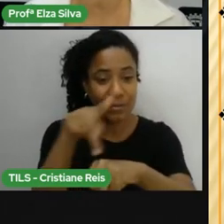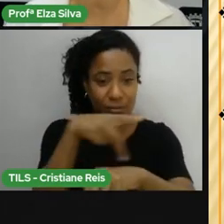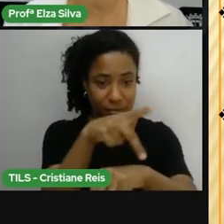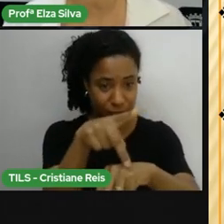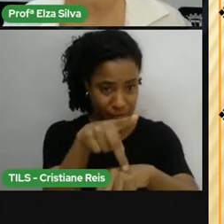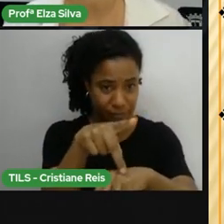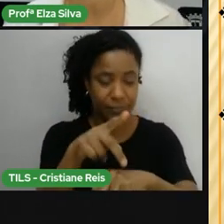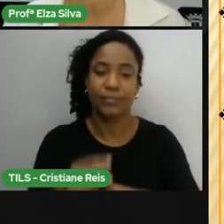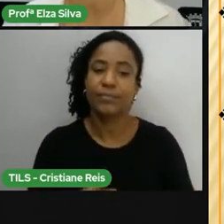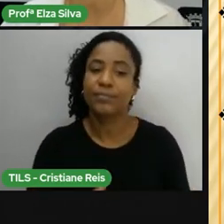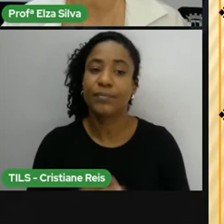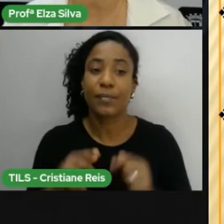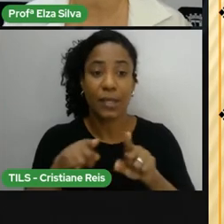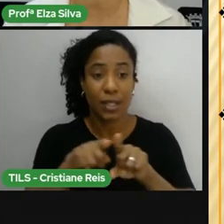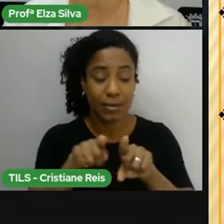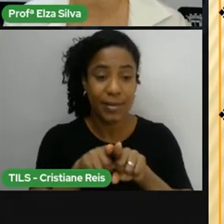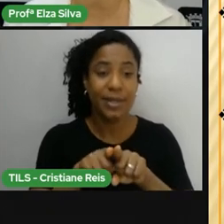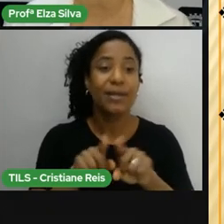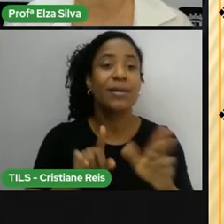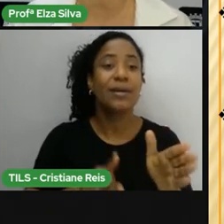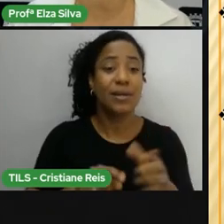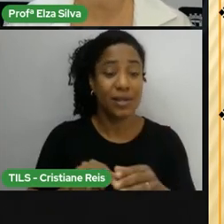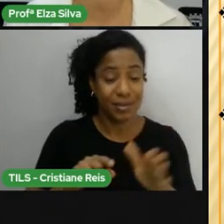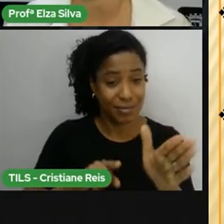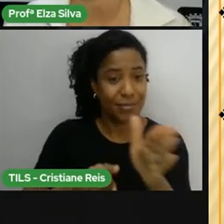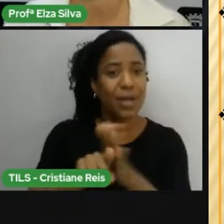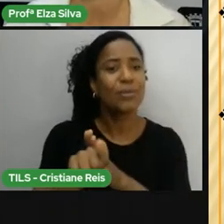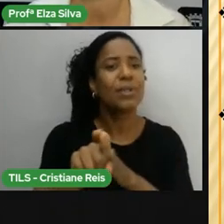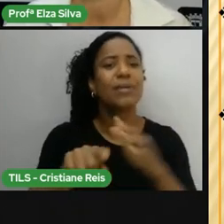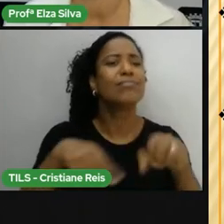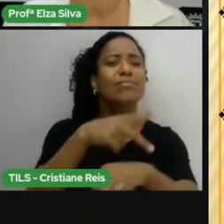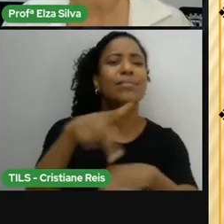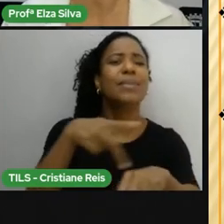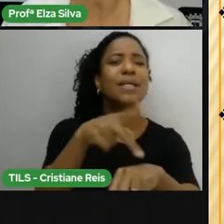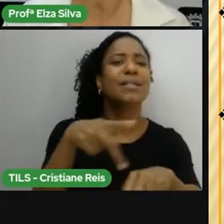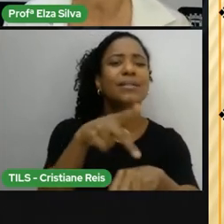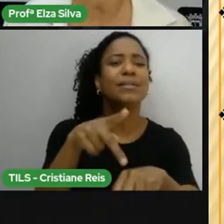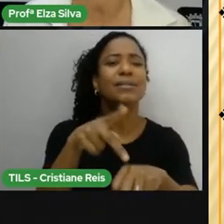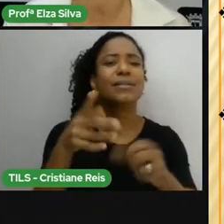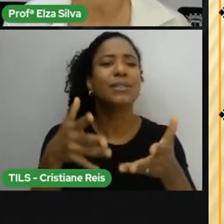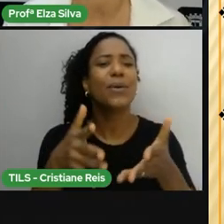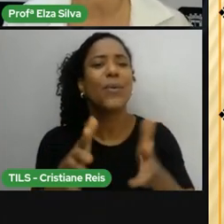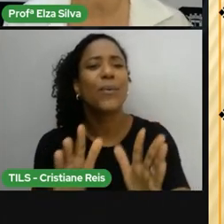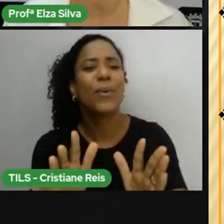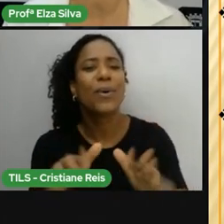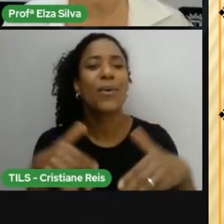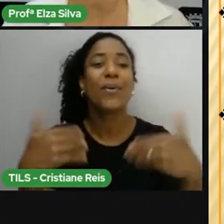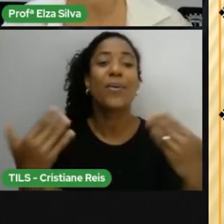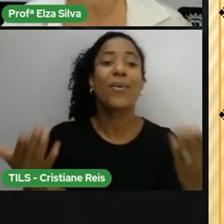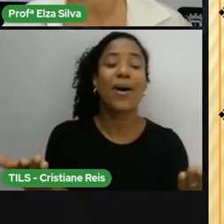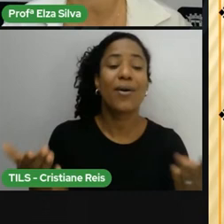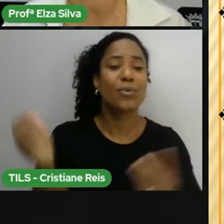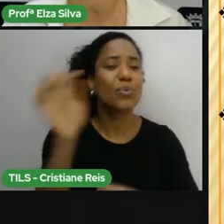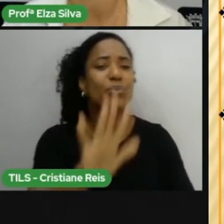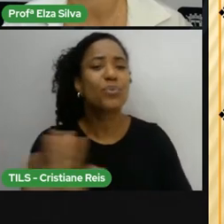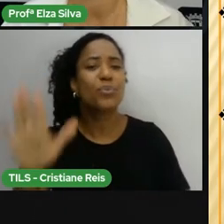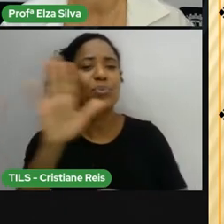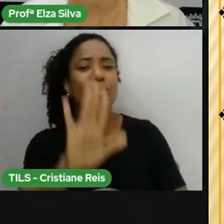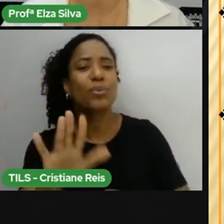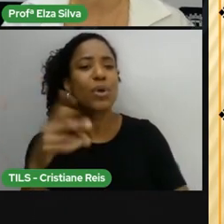Aprendemos também A perguntar E responder A nossa nacionalidade Where are you from? I'm from Brazil